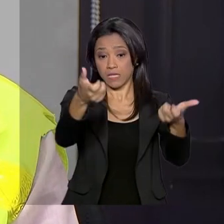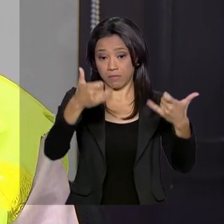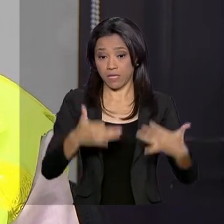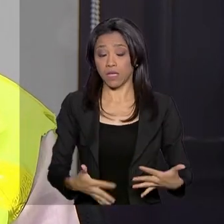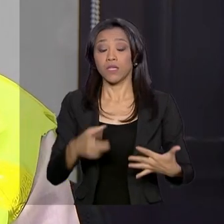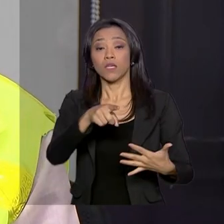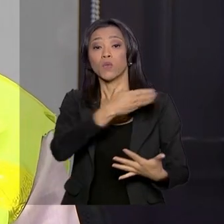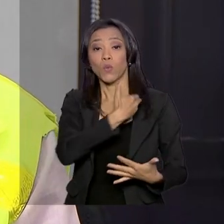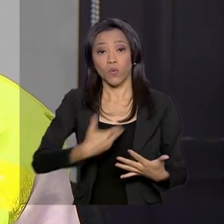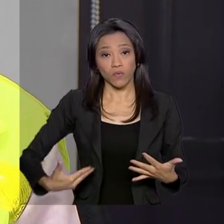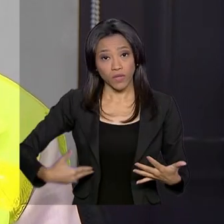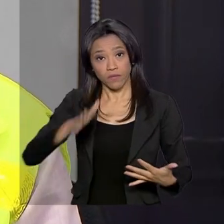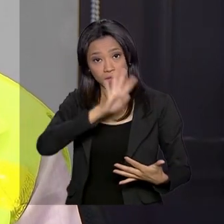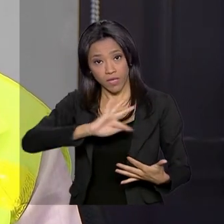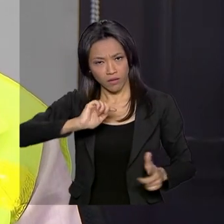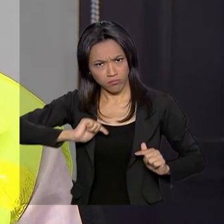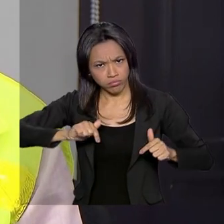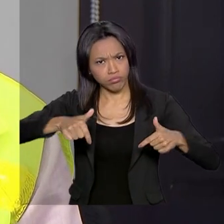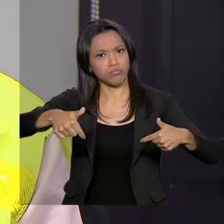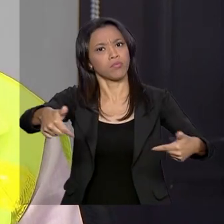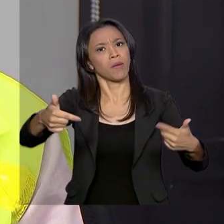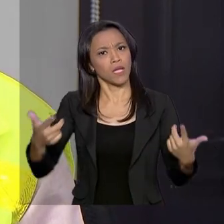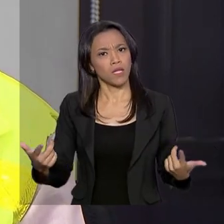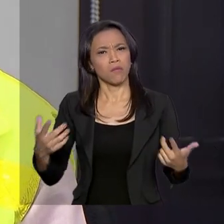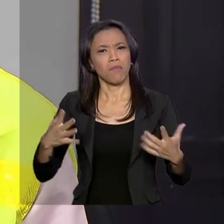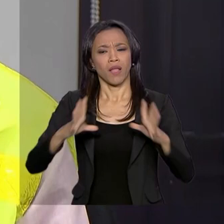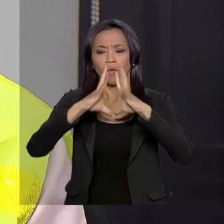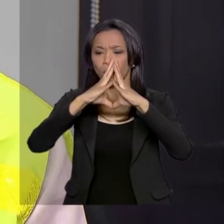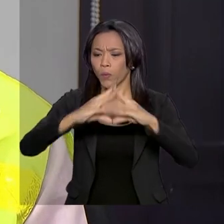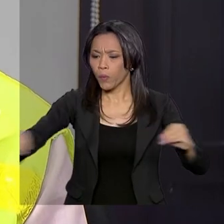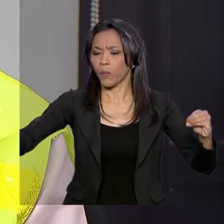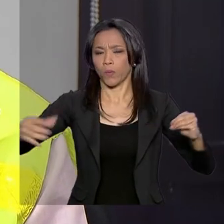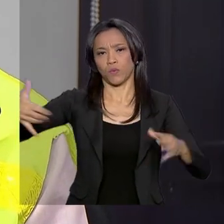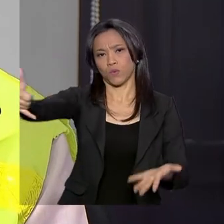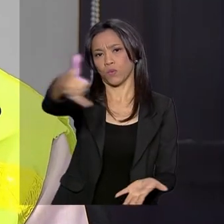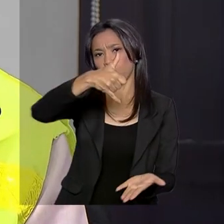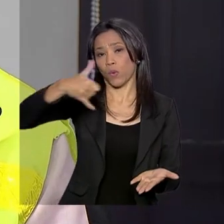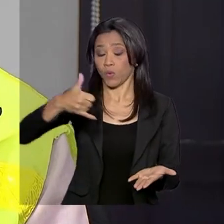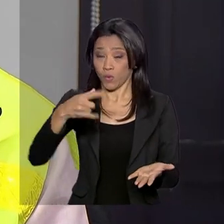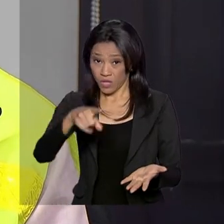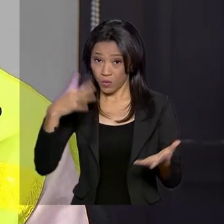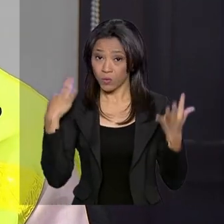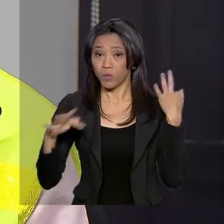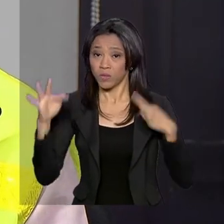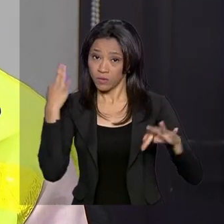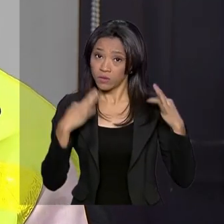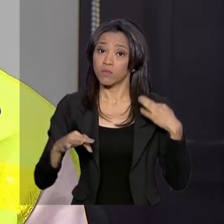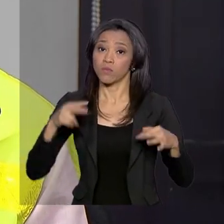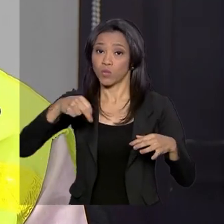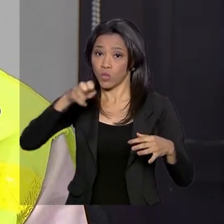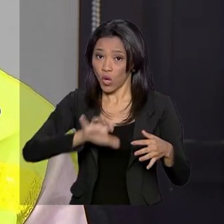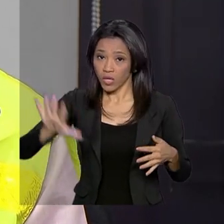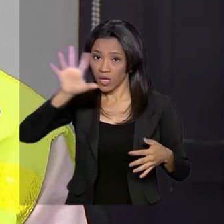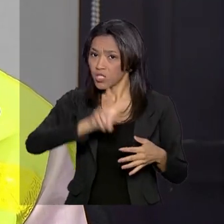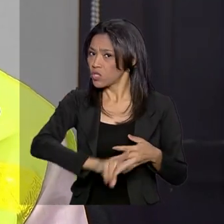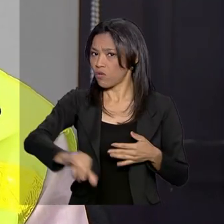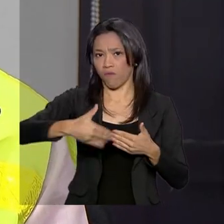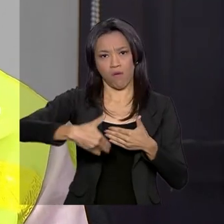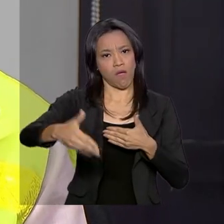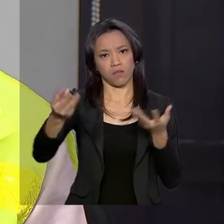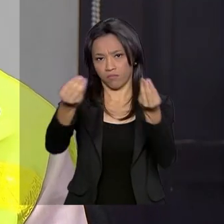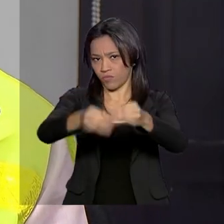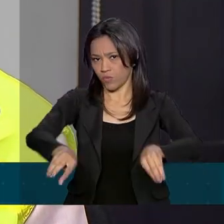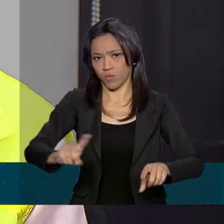forma eficiente para conter as manchas de óleo e que o turismo no nordeste não será prejudicado. Podem continuar vindo